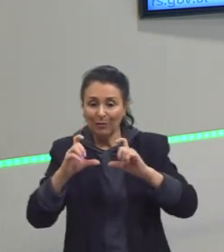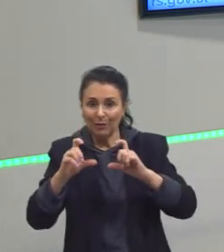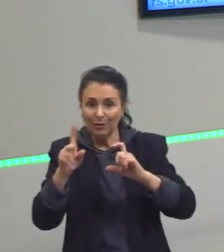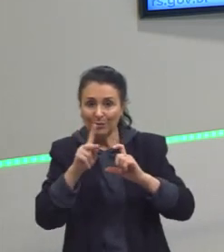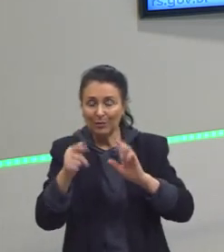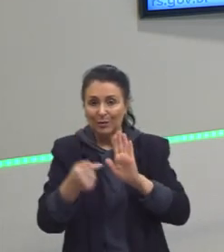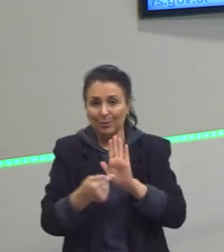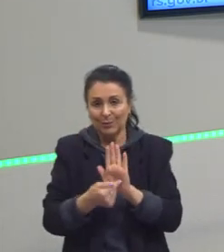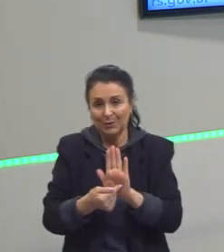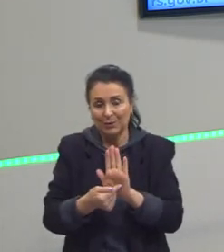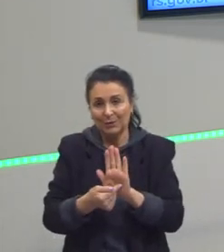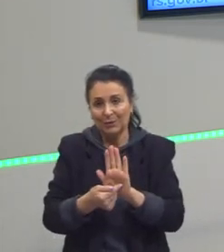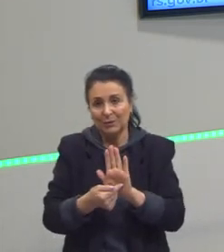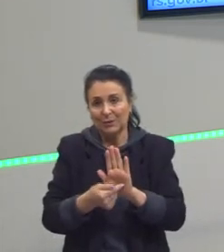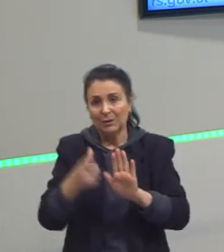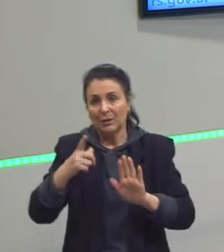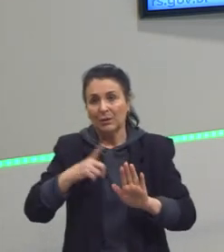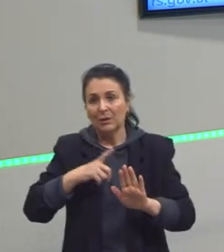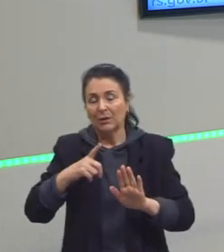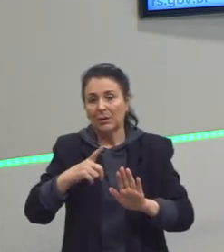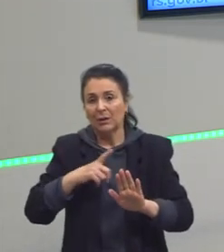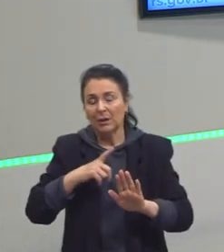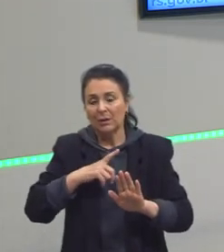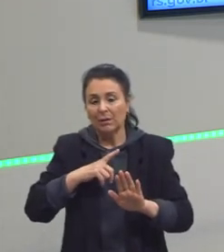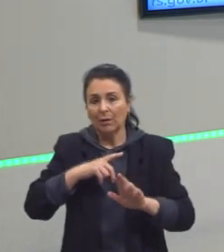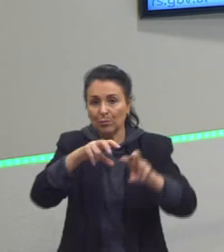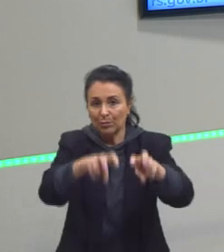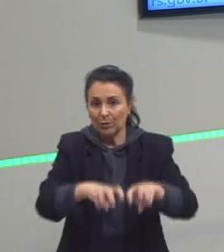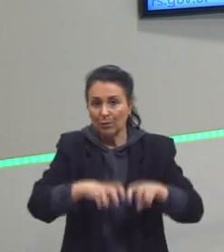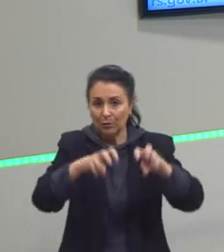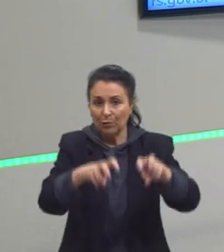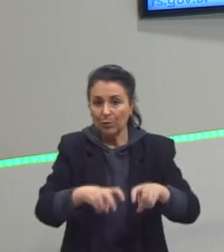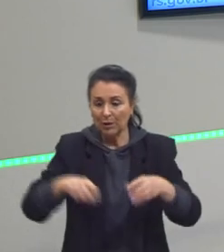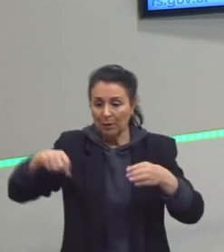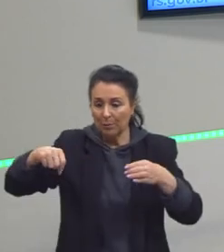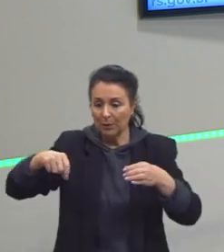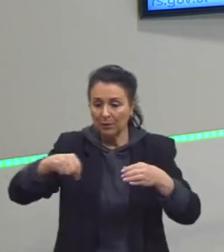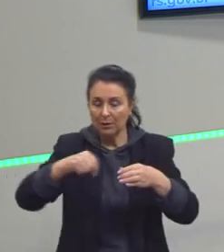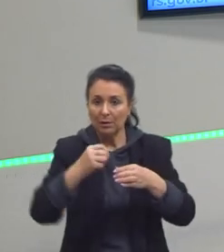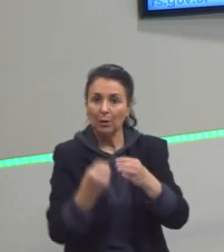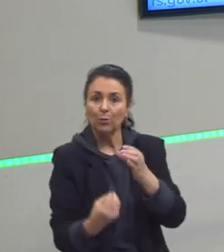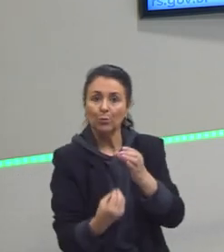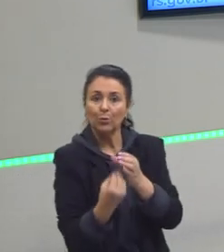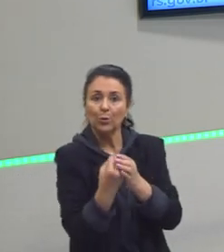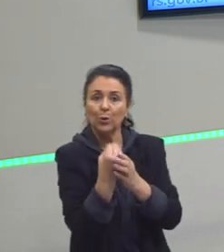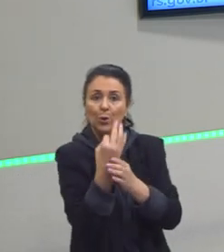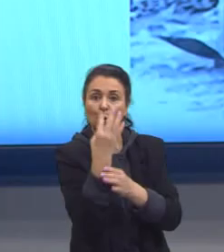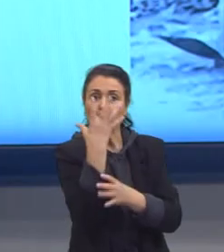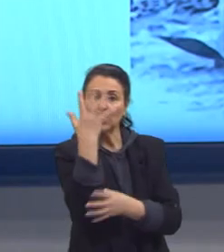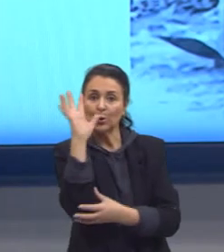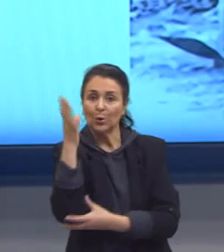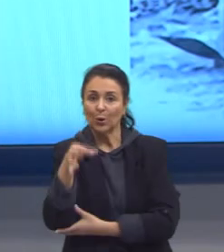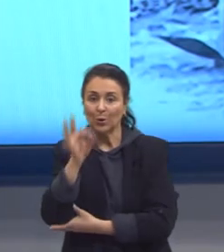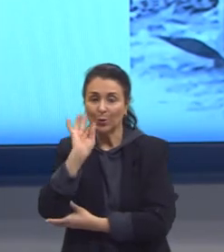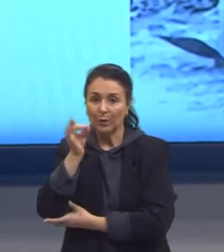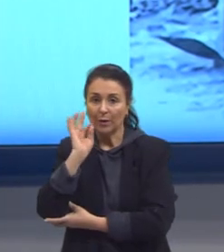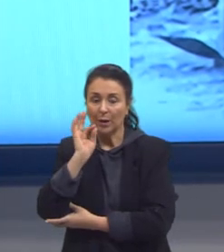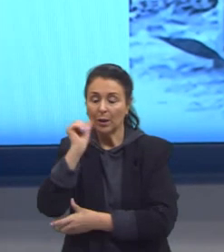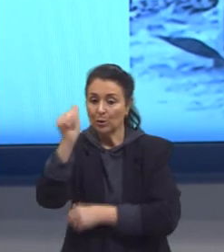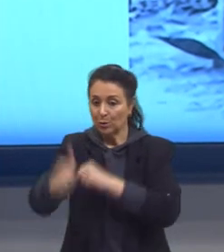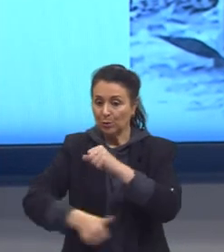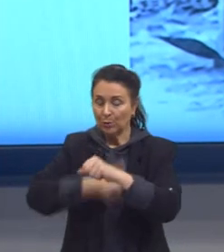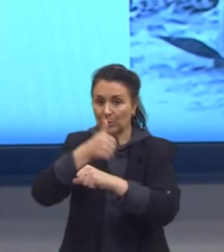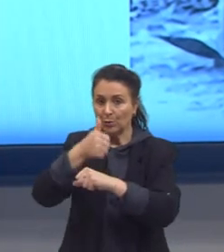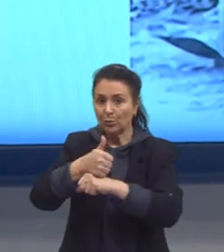em que os imigrantes, nas lavouras de café do Brasil, que vêm para substituir a mão de obra escrava